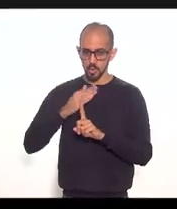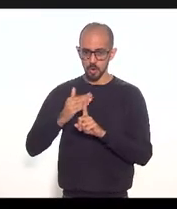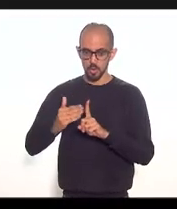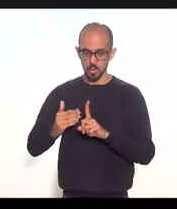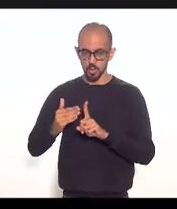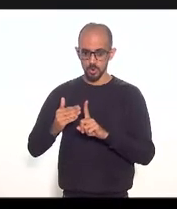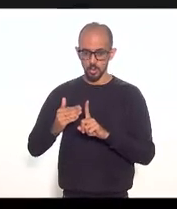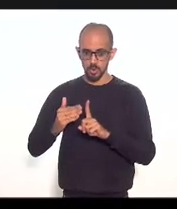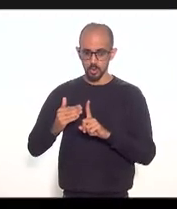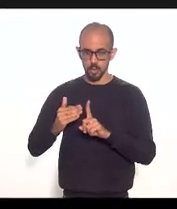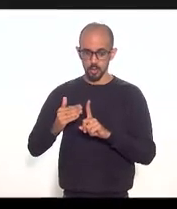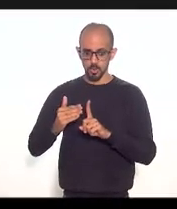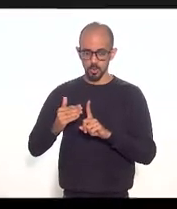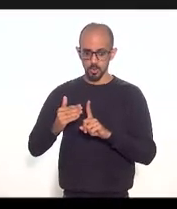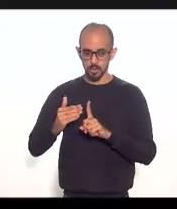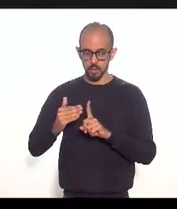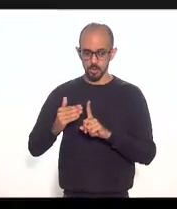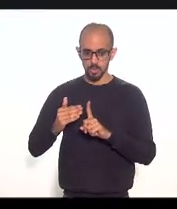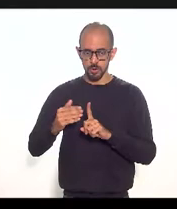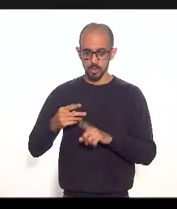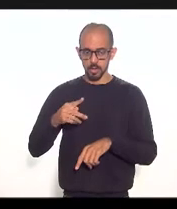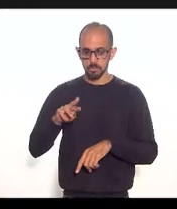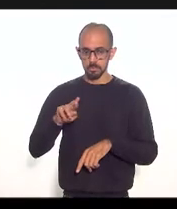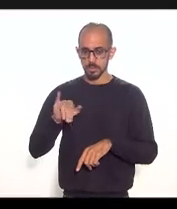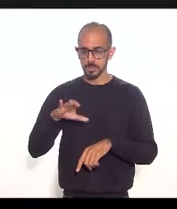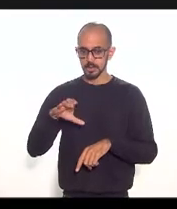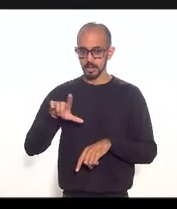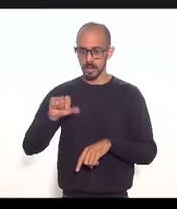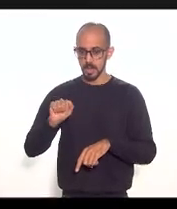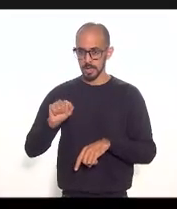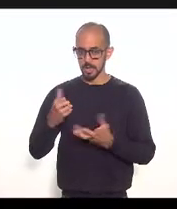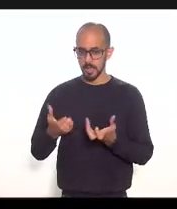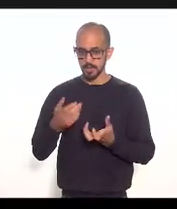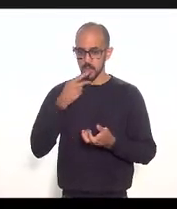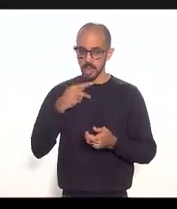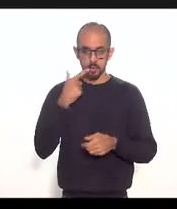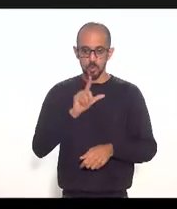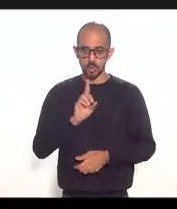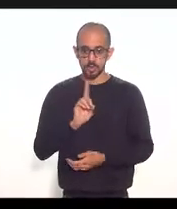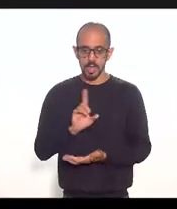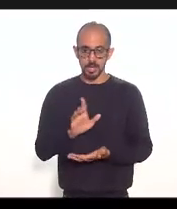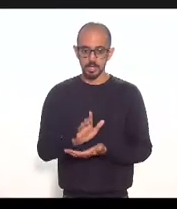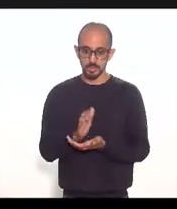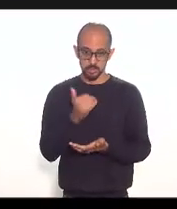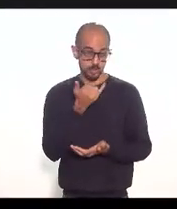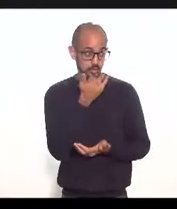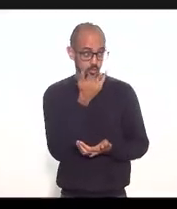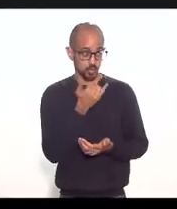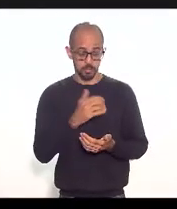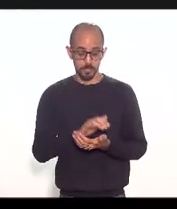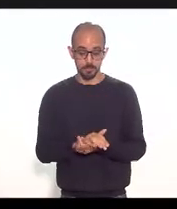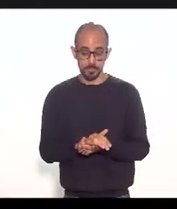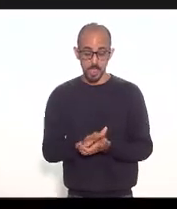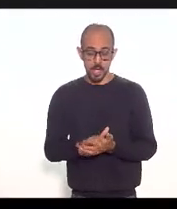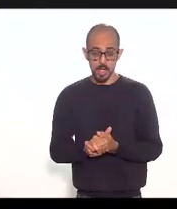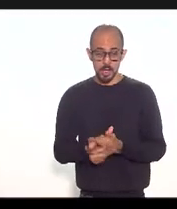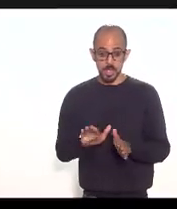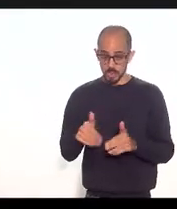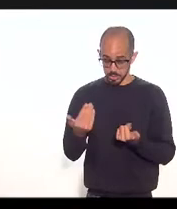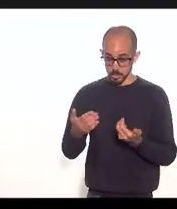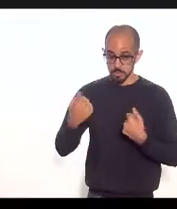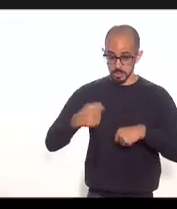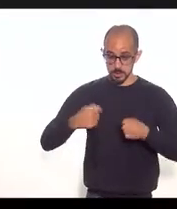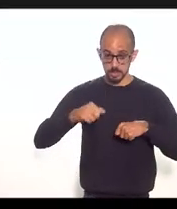está vazando a Priscila quer falar não está conseguindo obrigado Priscila por favor então vamos vamos lembrar aqui